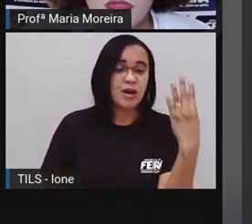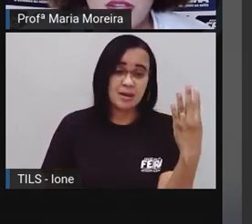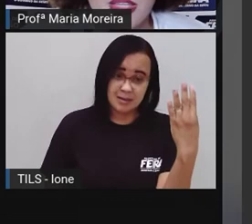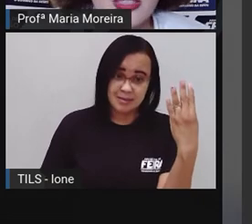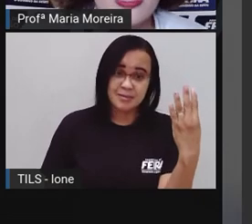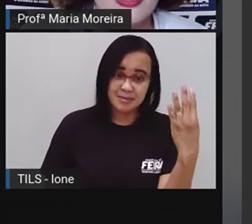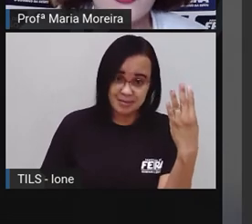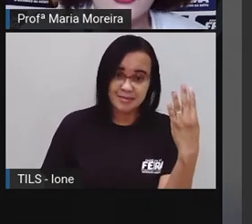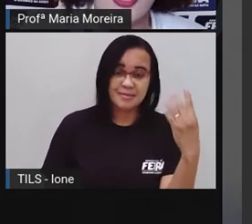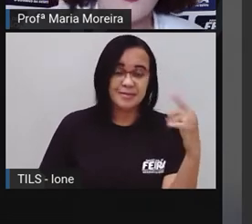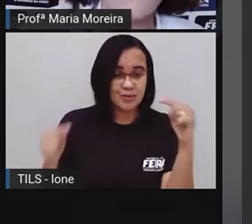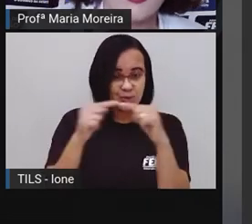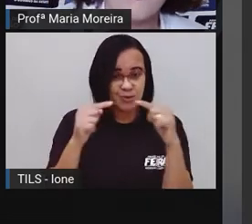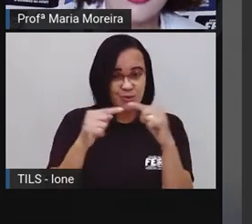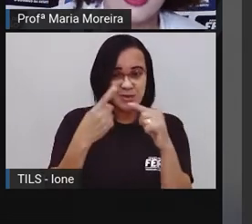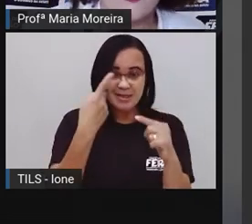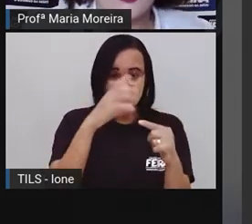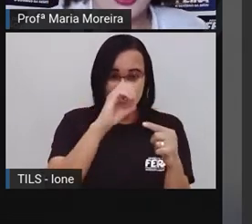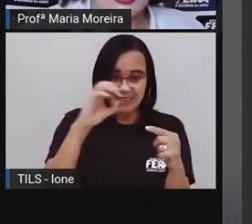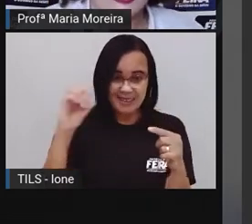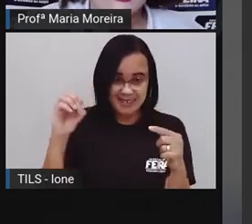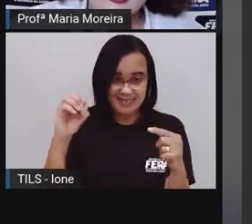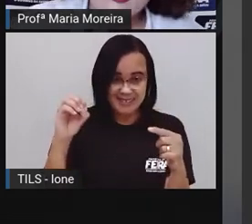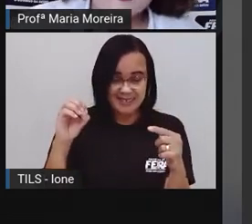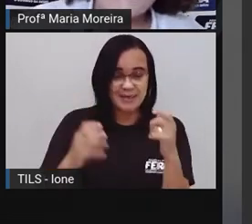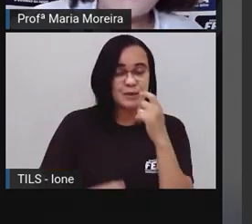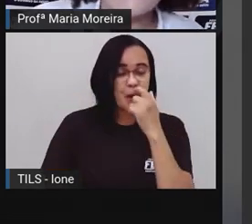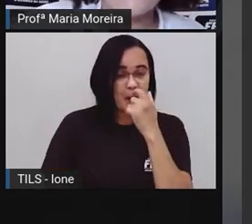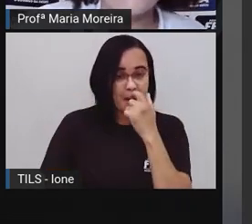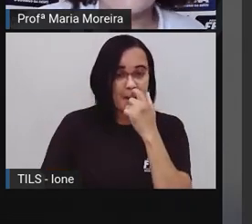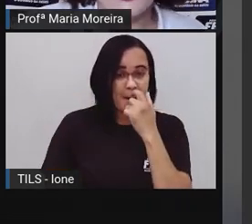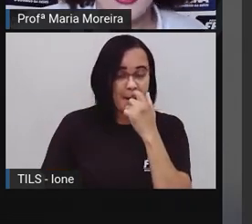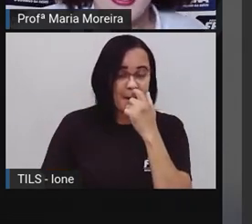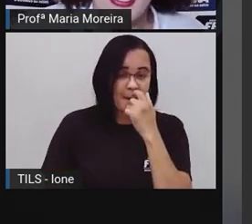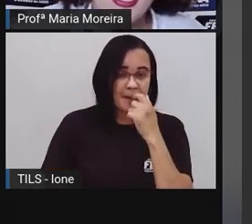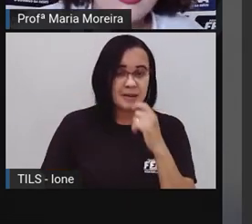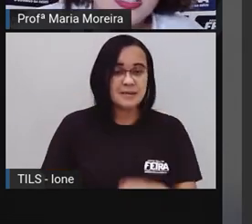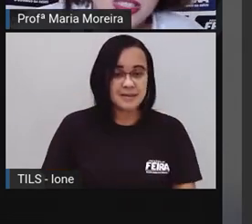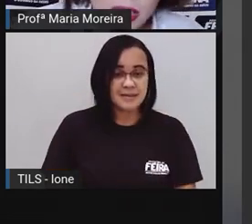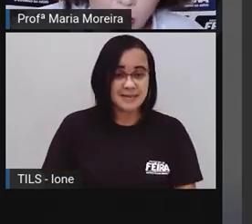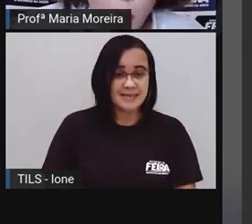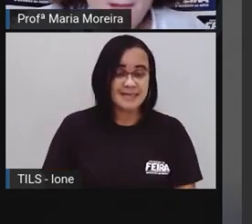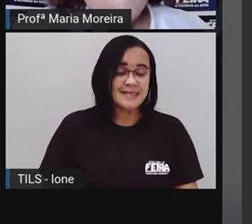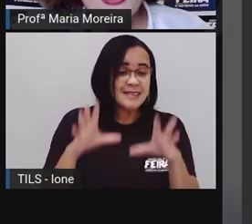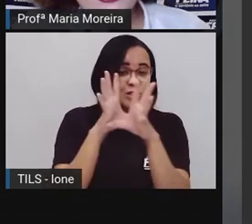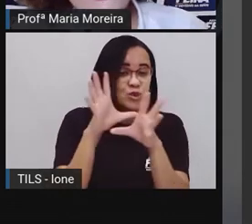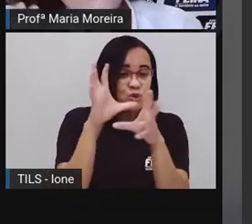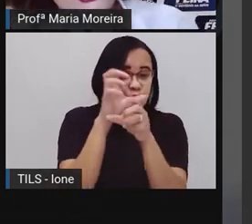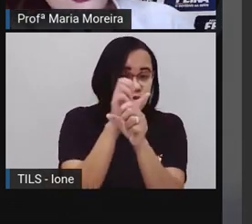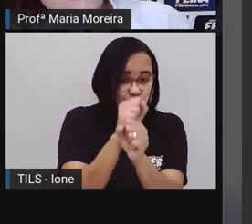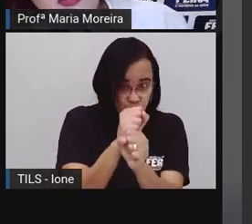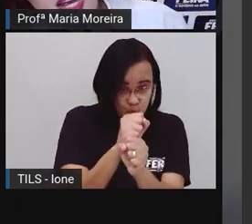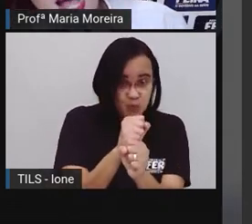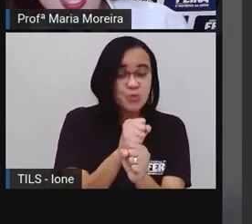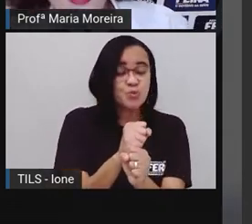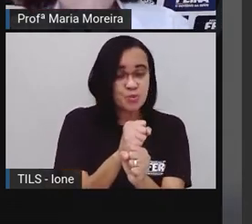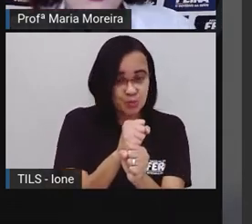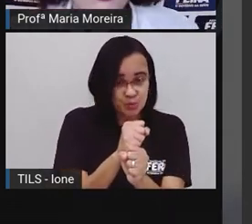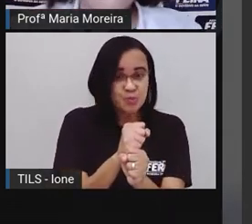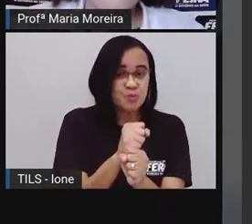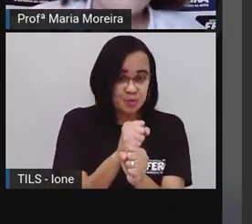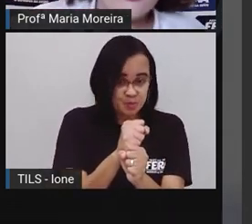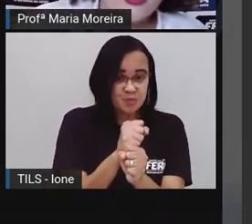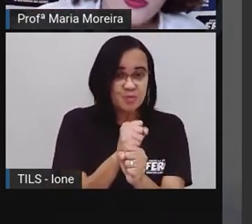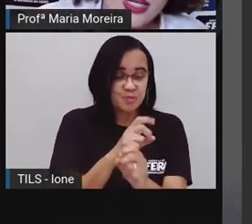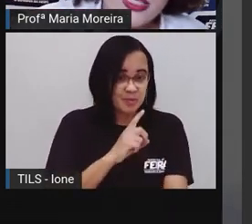quatro vezes. Então, eu já, o quê? Fiz aqui, o quê? Aqui. Eu simplesmente usei a adição para justificar a